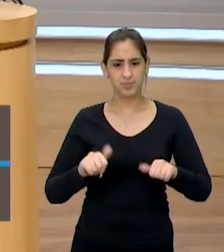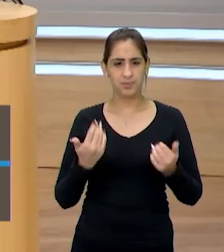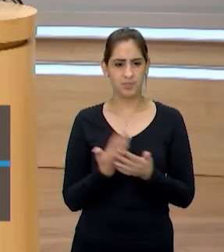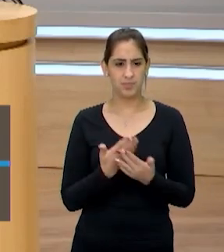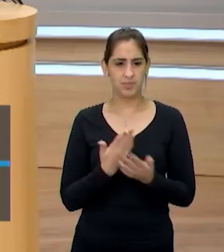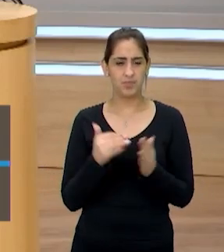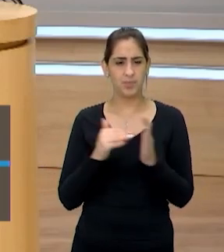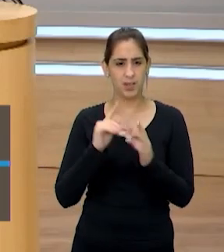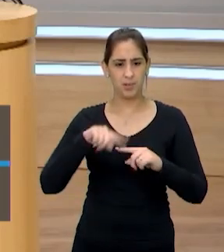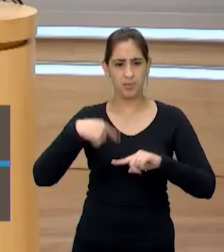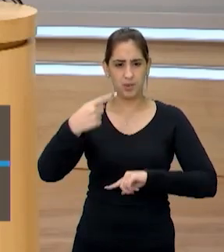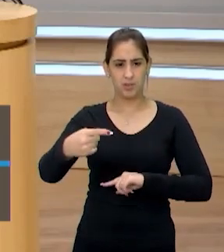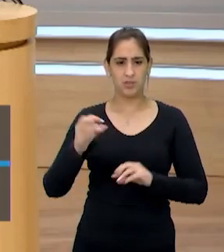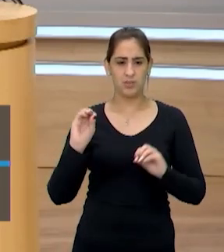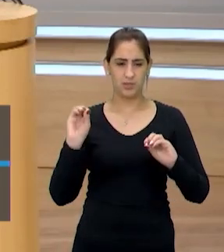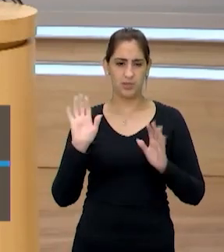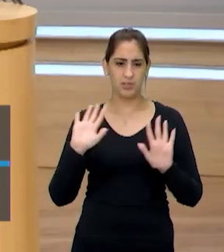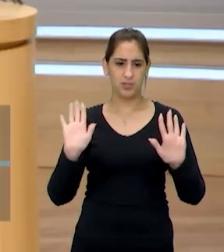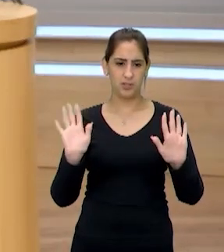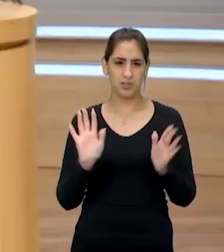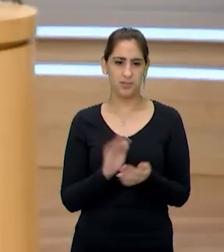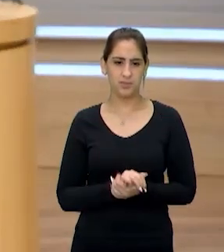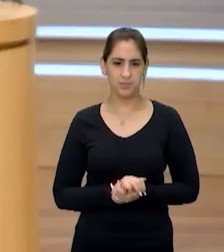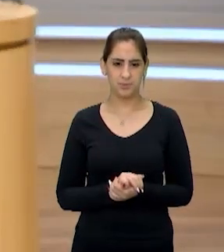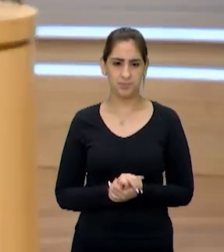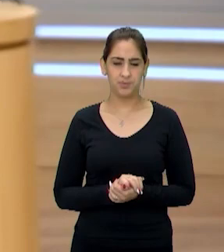e até a próxima, gente. Grande beijo. Tchau, tchau.